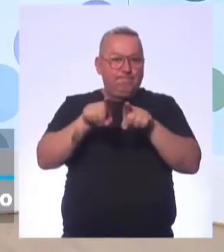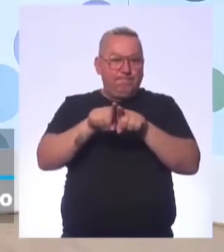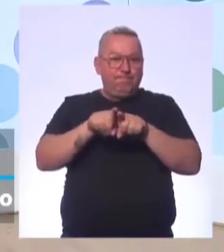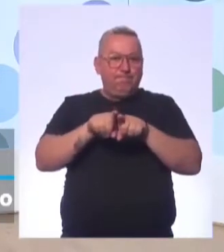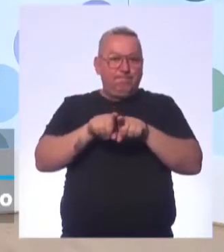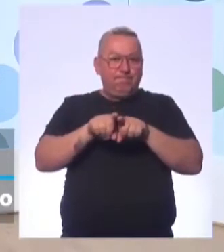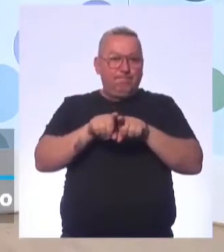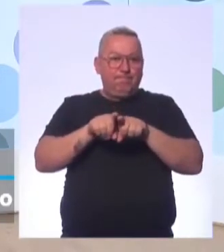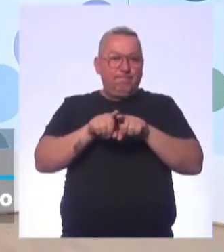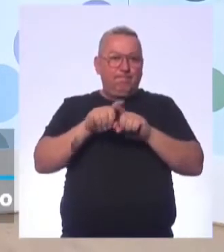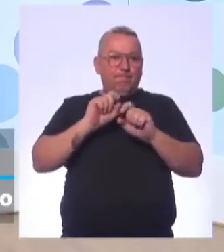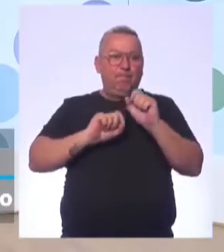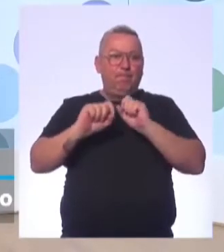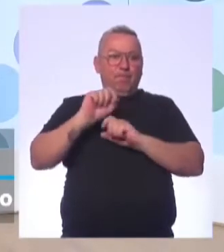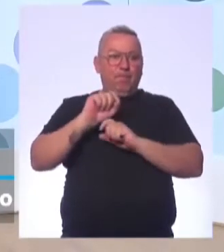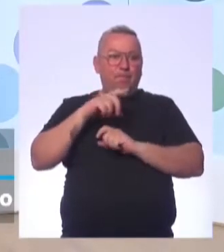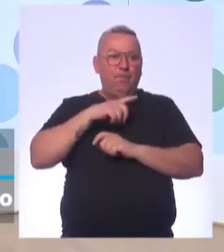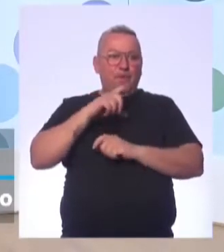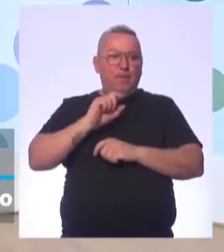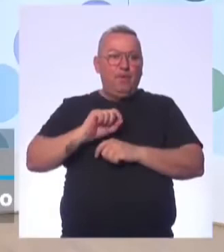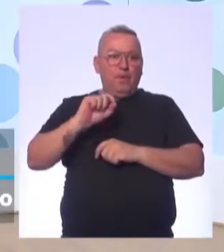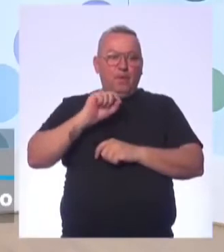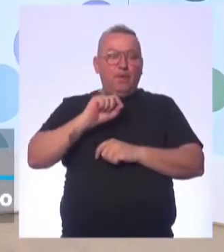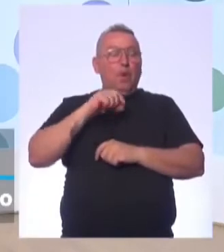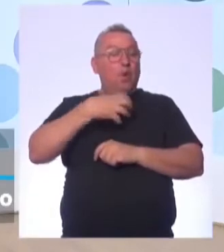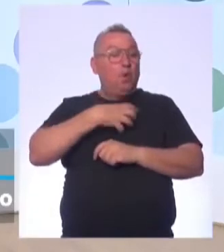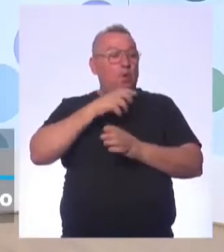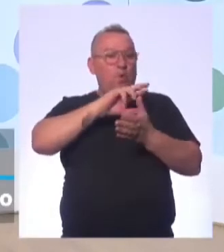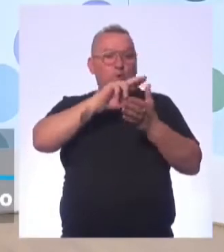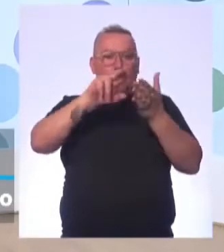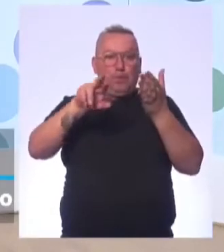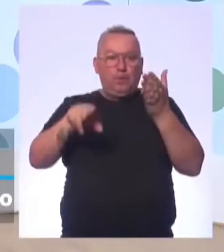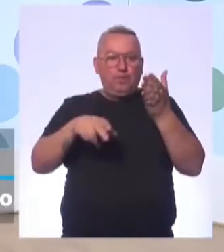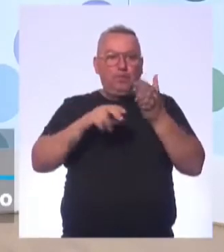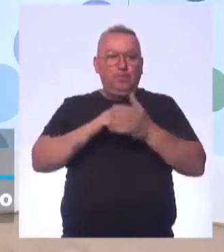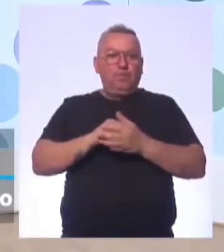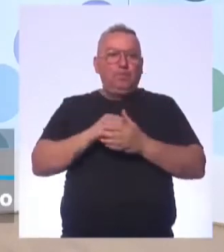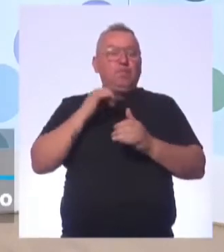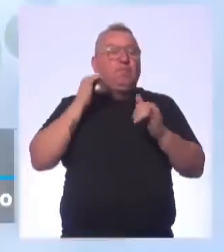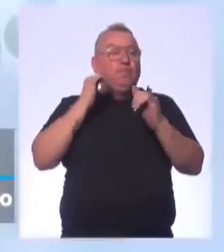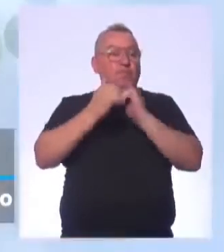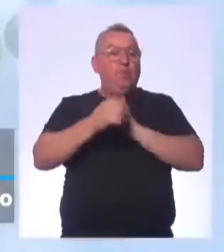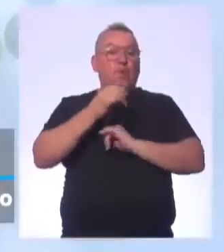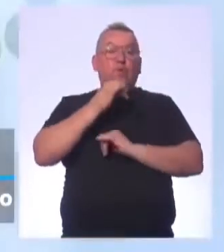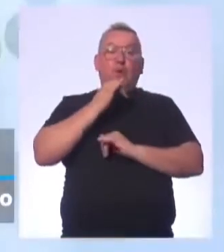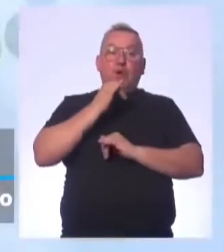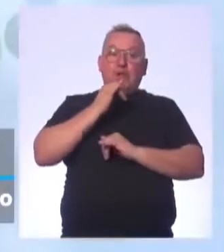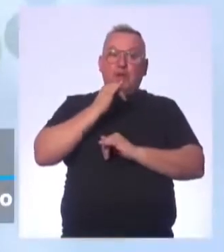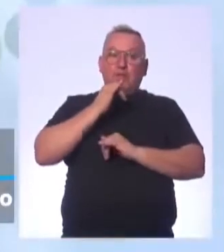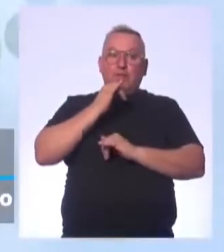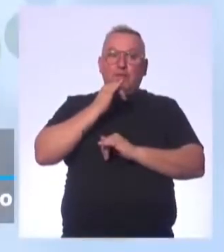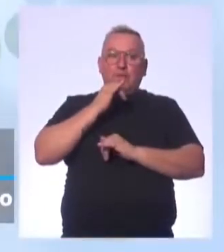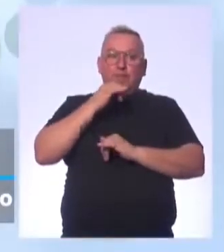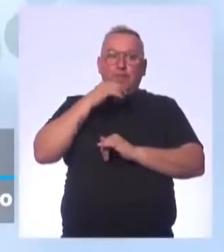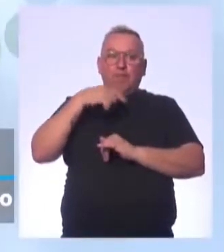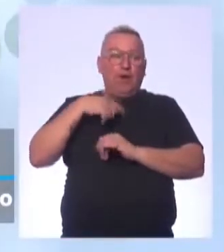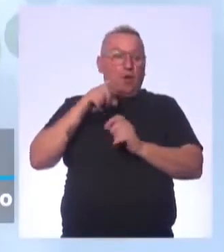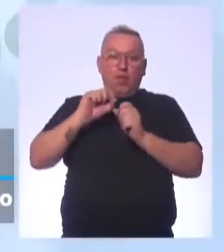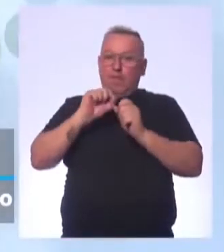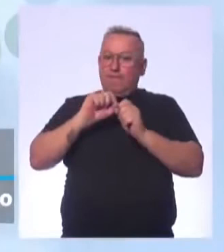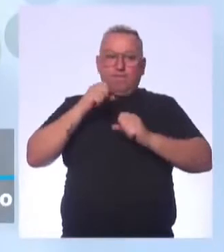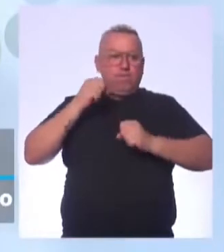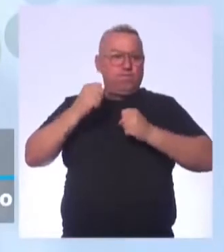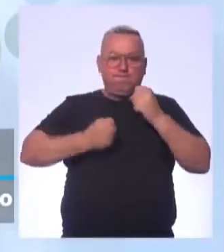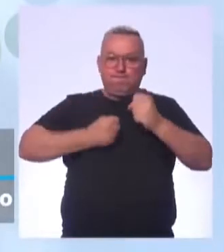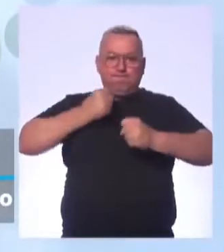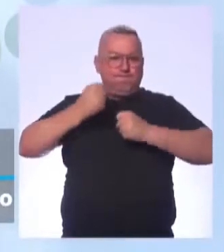corrida... Então, aí a gente tem as modalidades, não é, do esporte. Aí, por exemplo, eu não fazia corrida